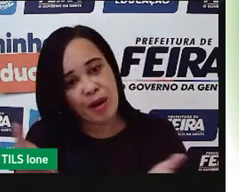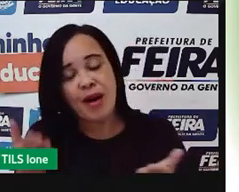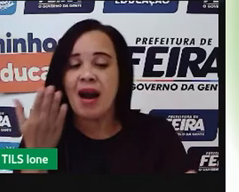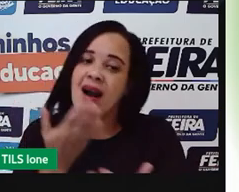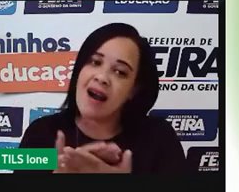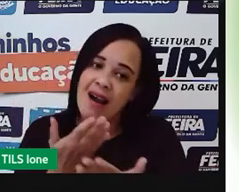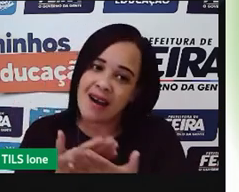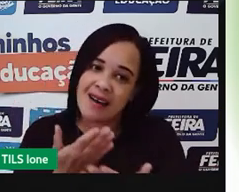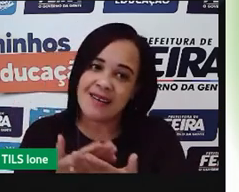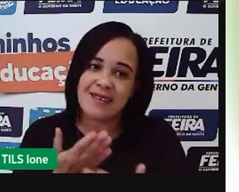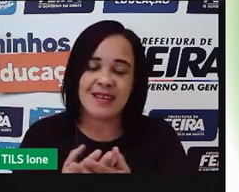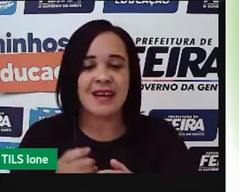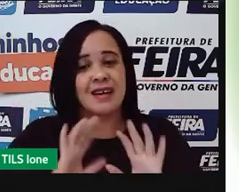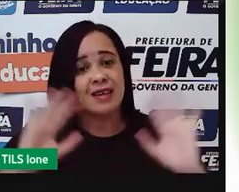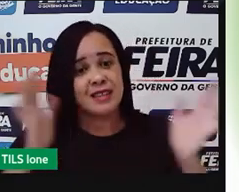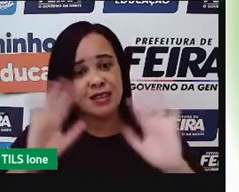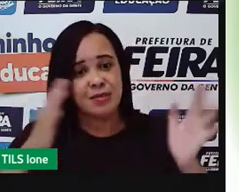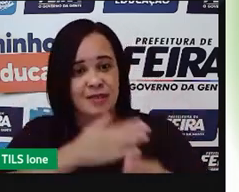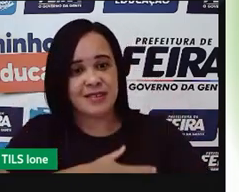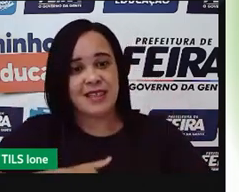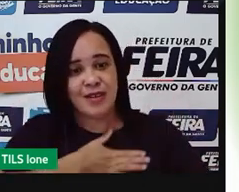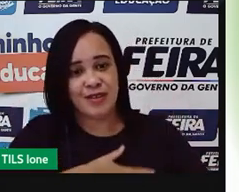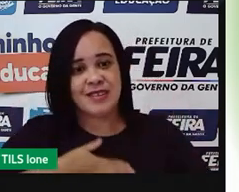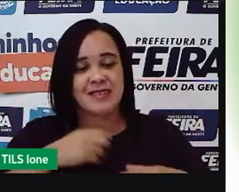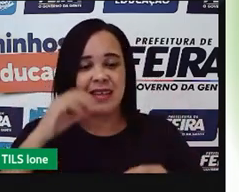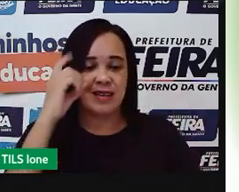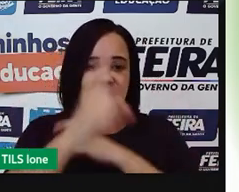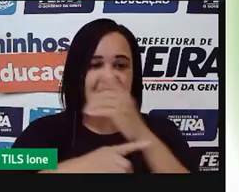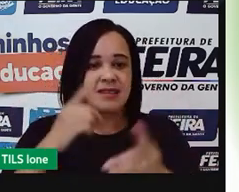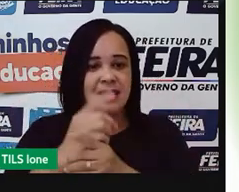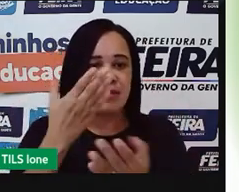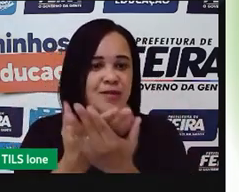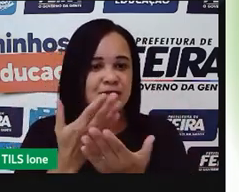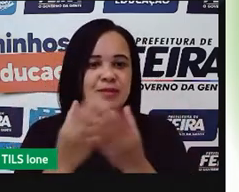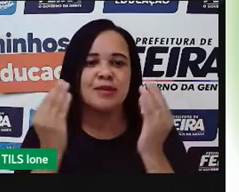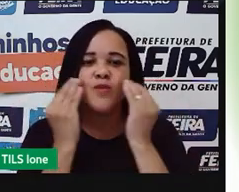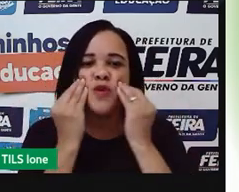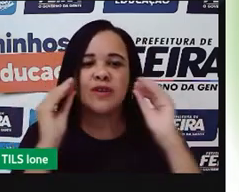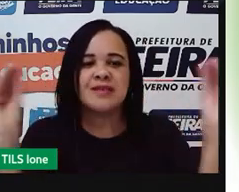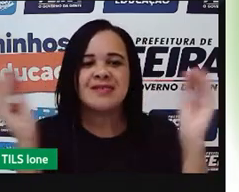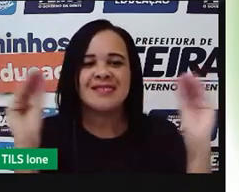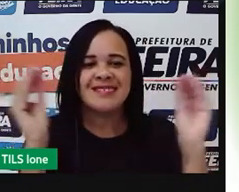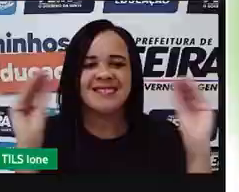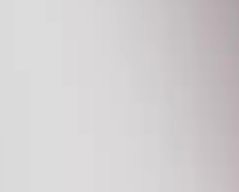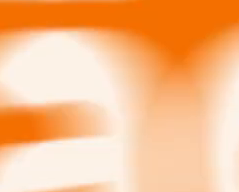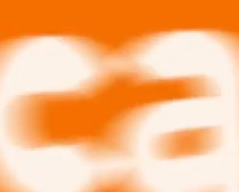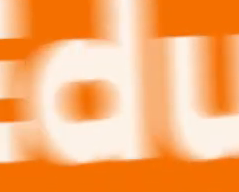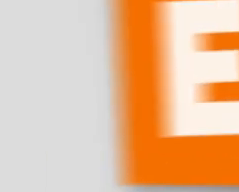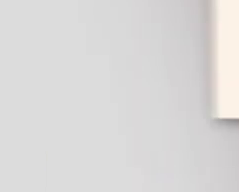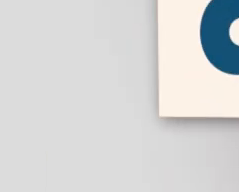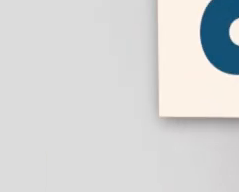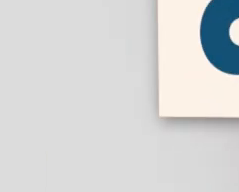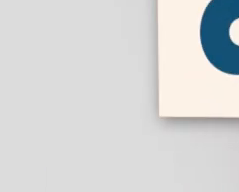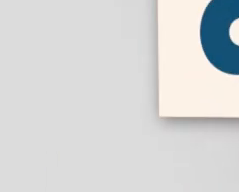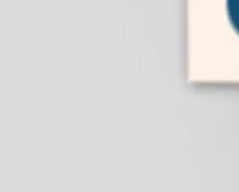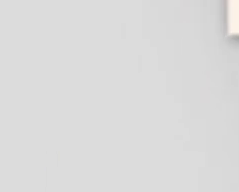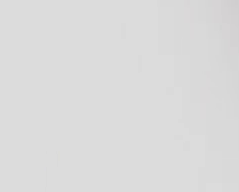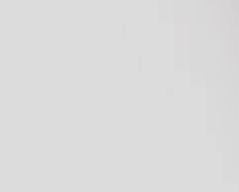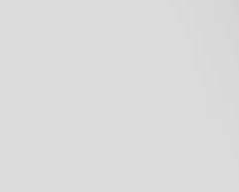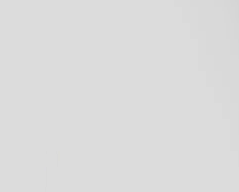gostado e até a nossa próxima aula. Um beijo no coração de todos. tchau. Tchau.